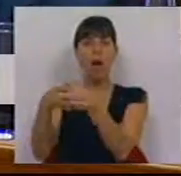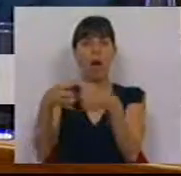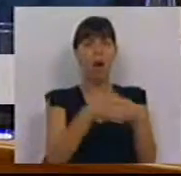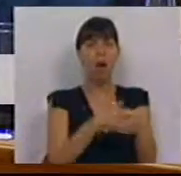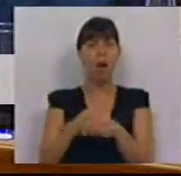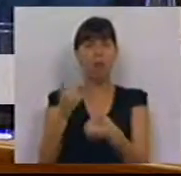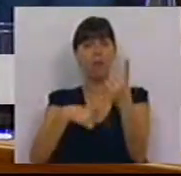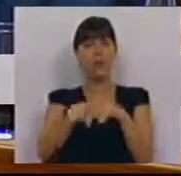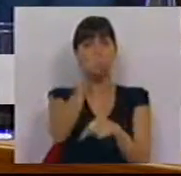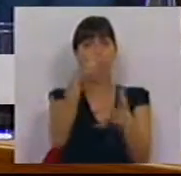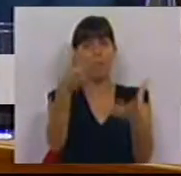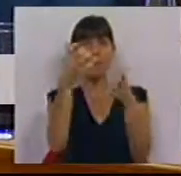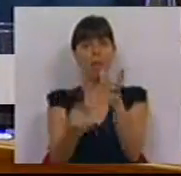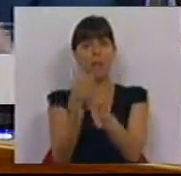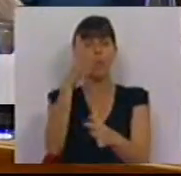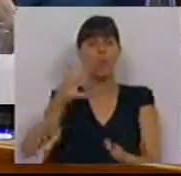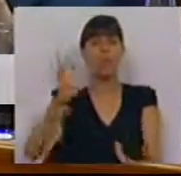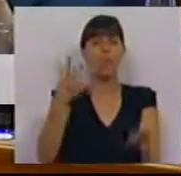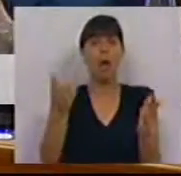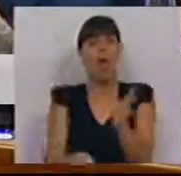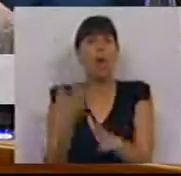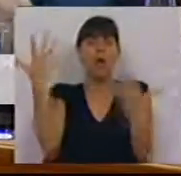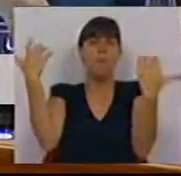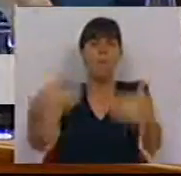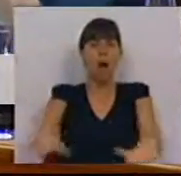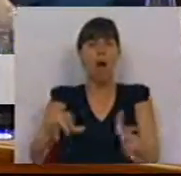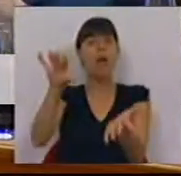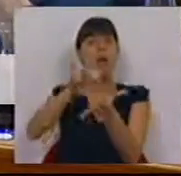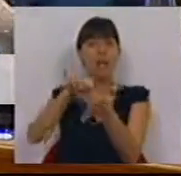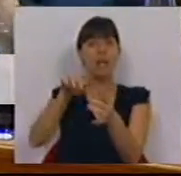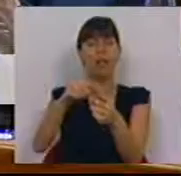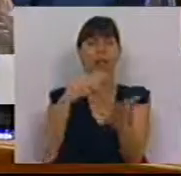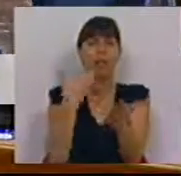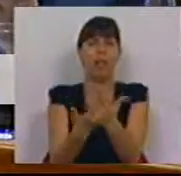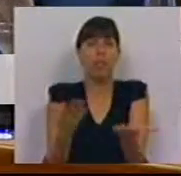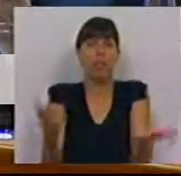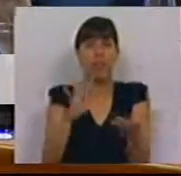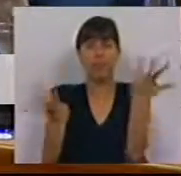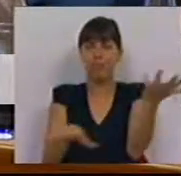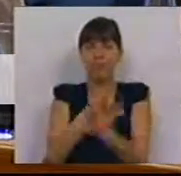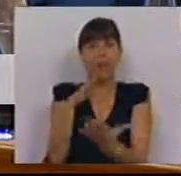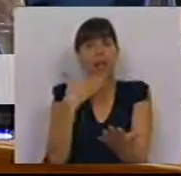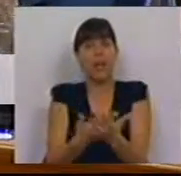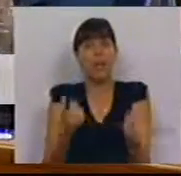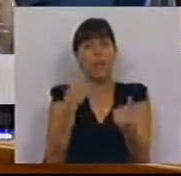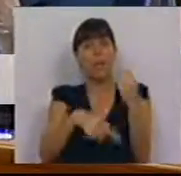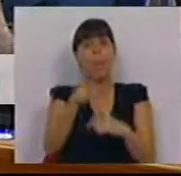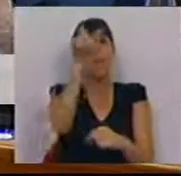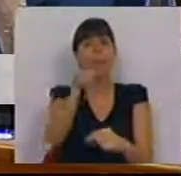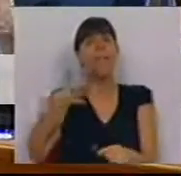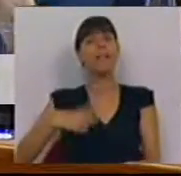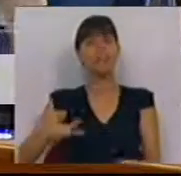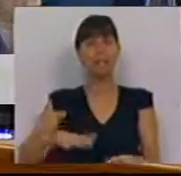como a Exª criou neste país e criou mal criou uma centralização que deu realmente a barraca que deu a Exª